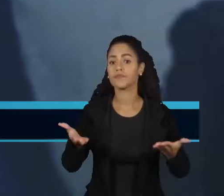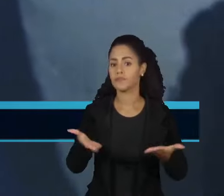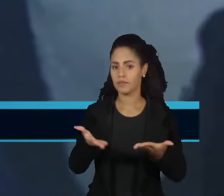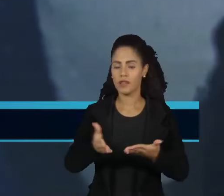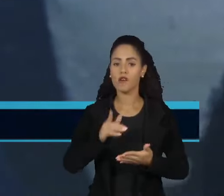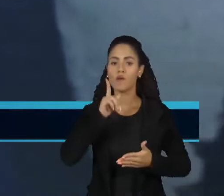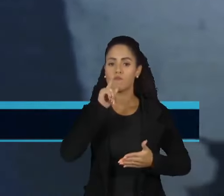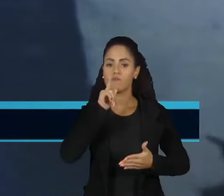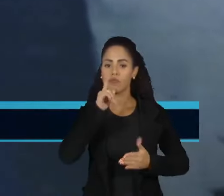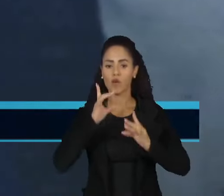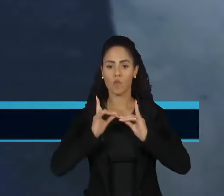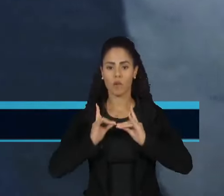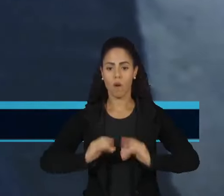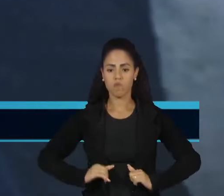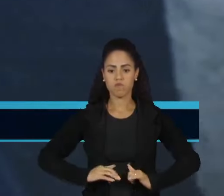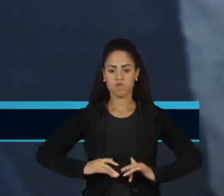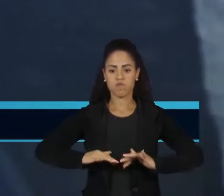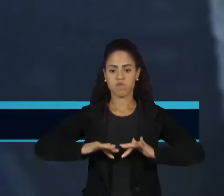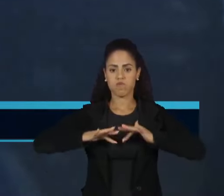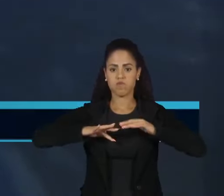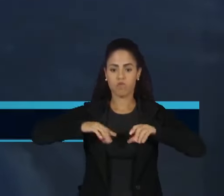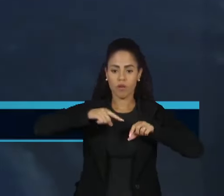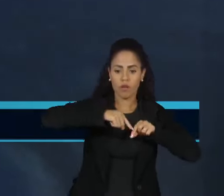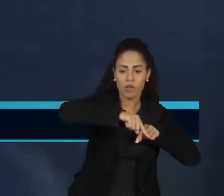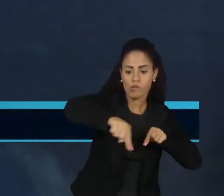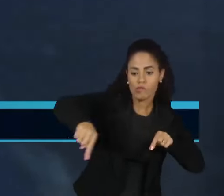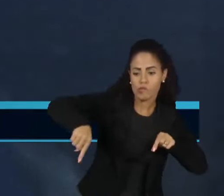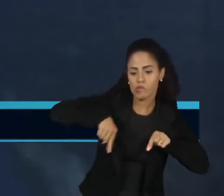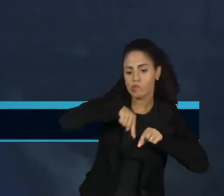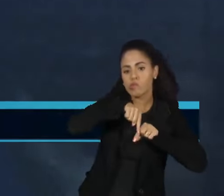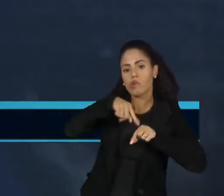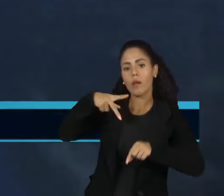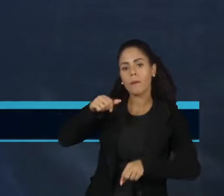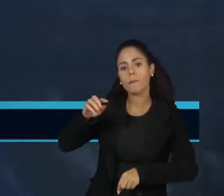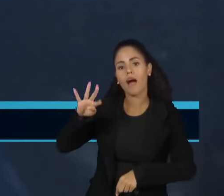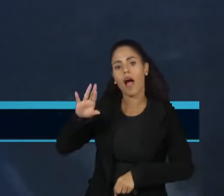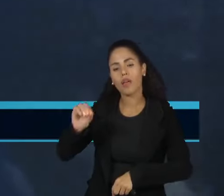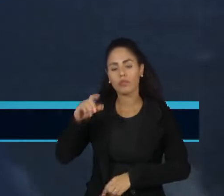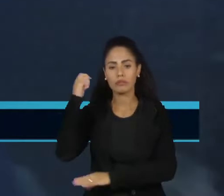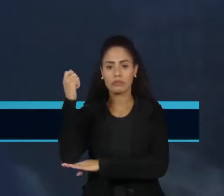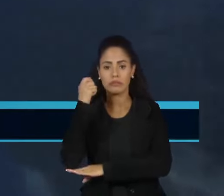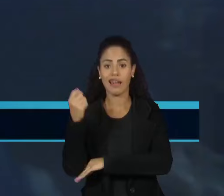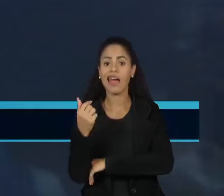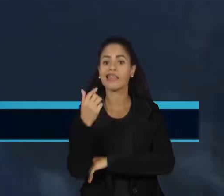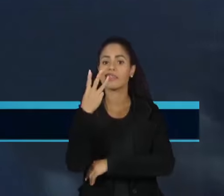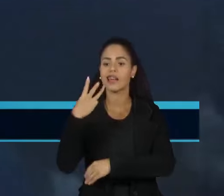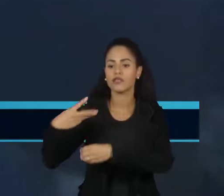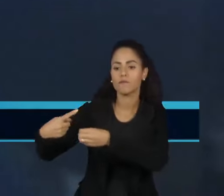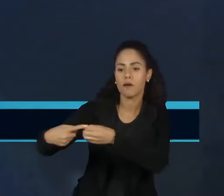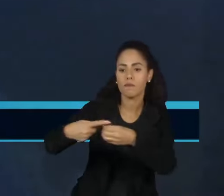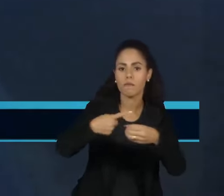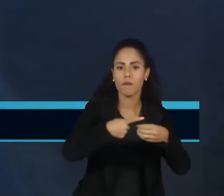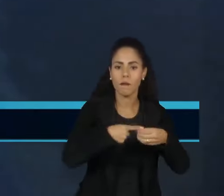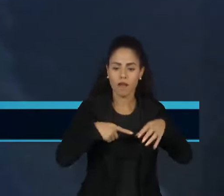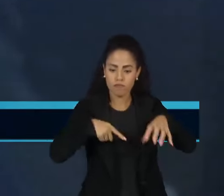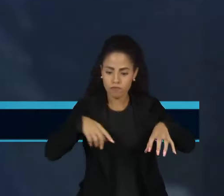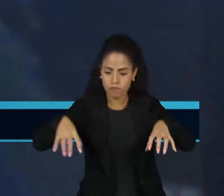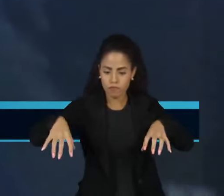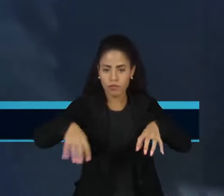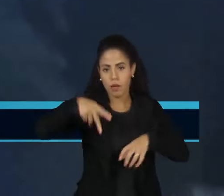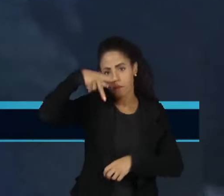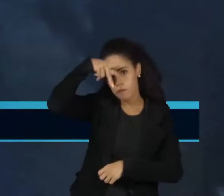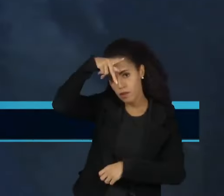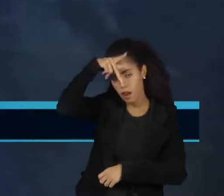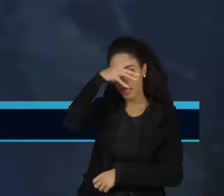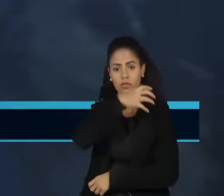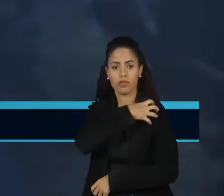O do Guaíba desce, o da Lagoa dos Patos alcança a marca histórica no Rio Grande do Sul. Três municípios, as margens da Lagoa, Pelotas e